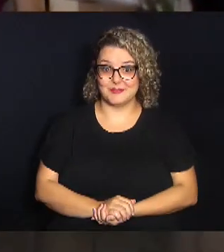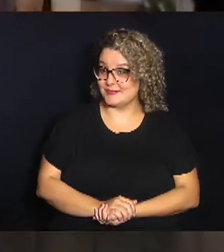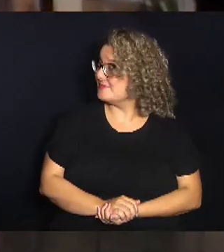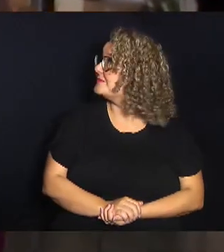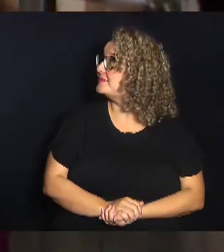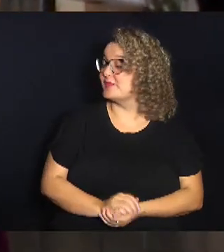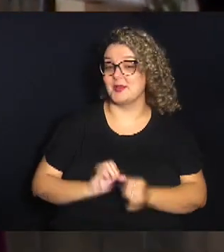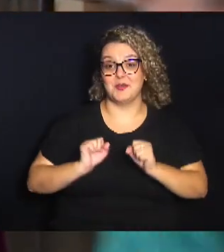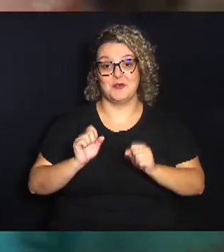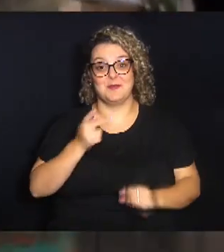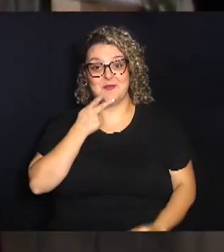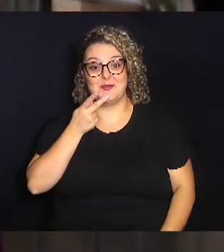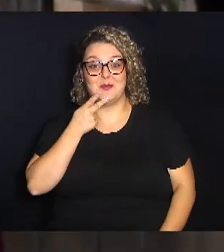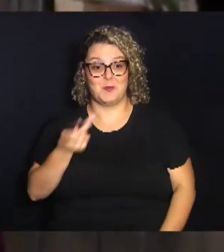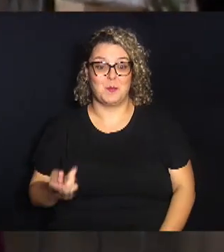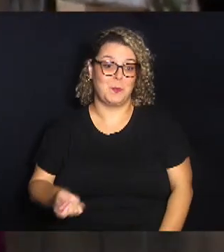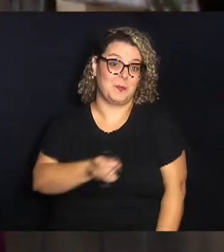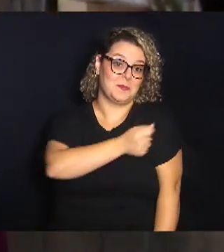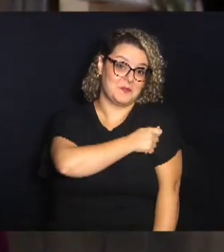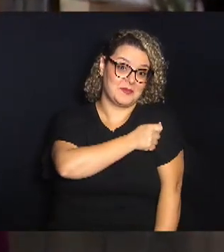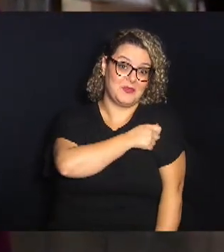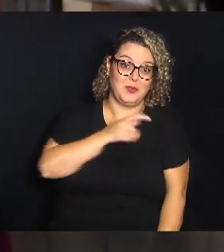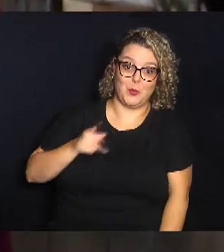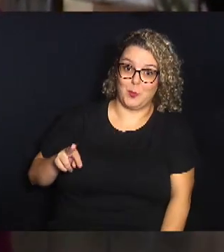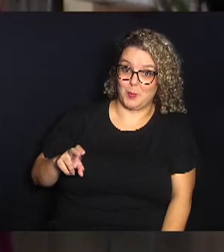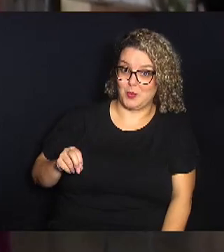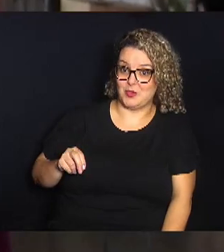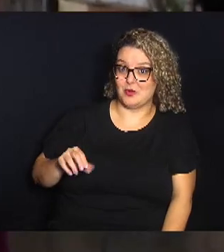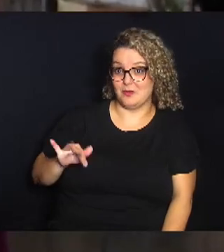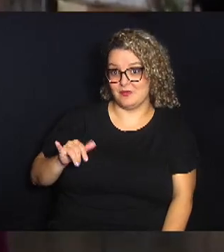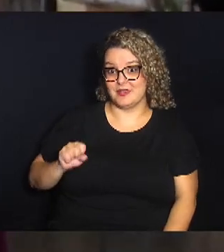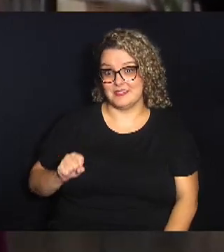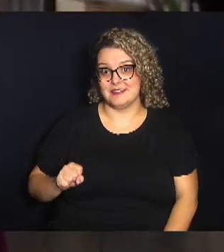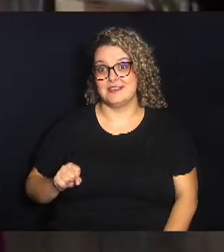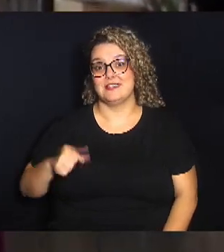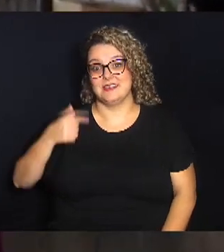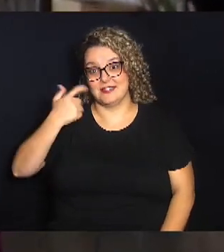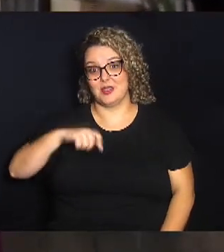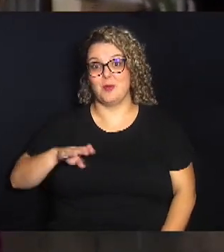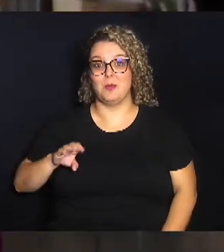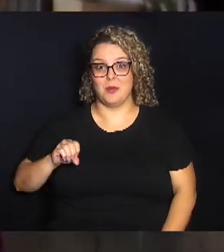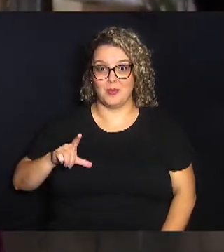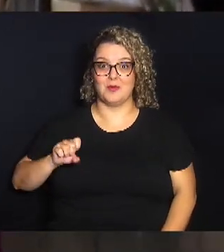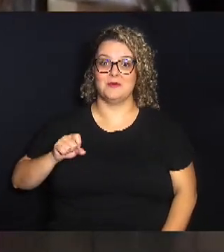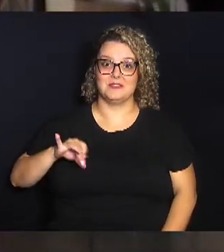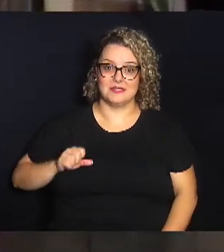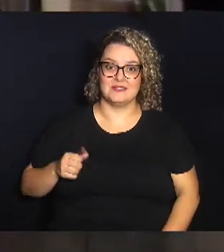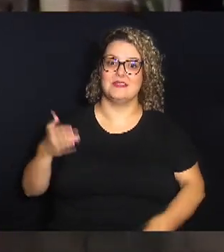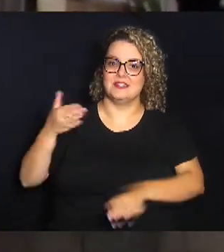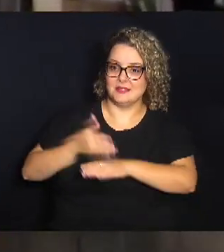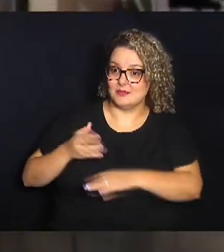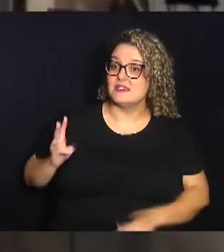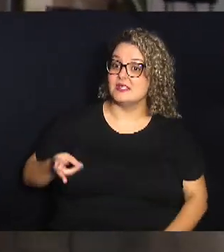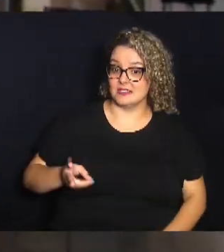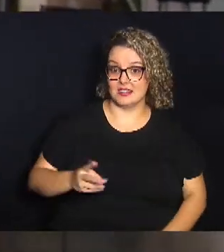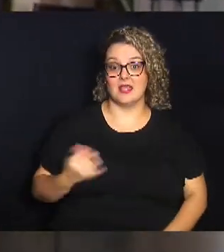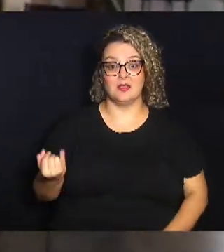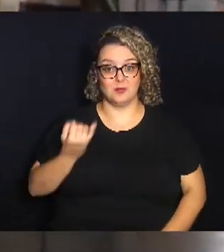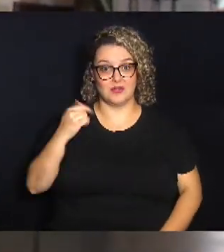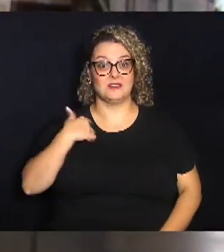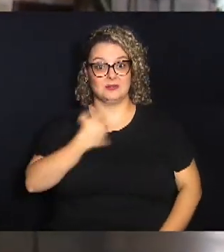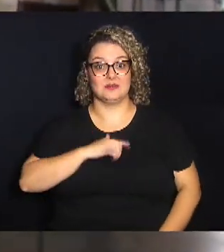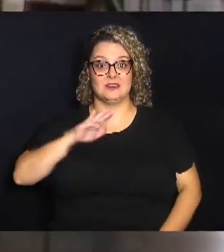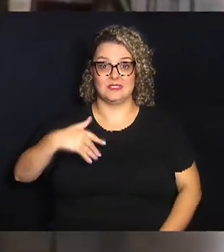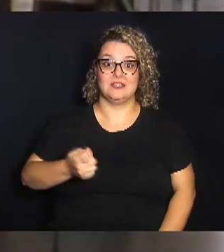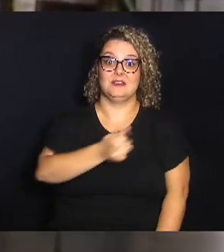posso te falar, como eu sou um aluno do Profis e sou um bolsista saia, eu acho que permanência é extremamente importante para a gente aqui. E quando o